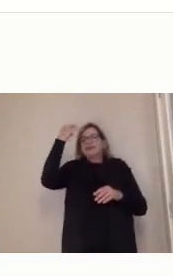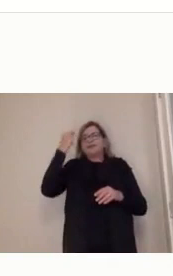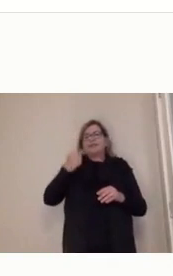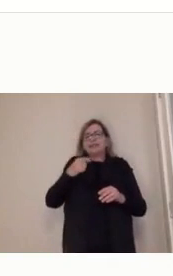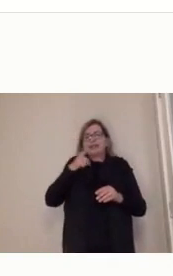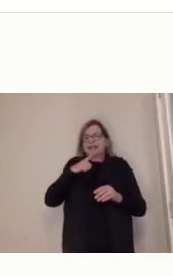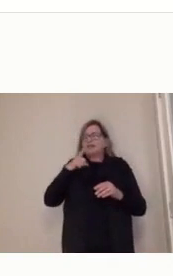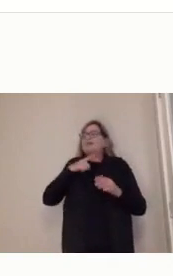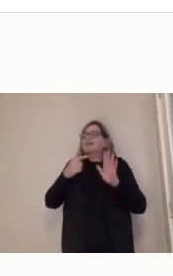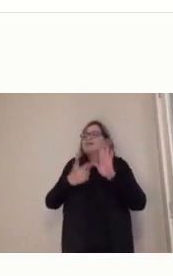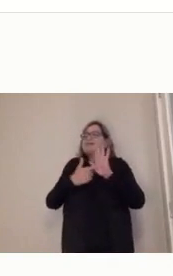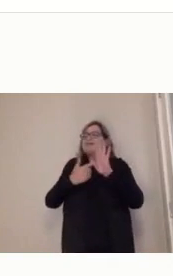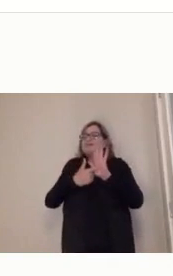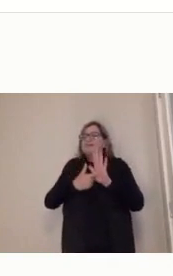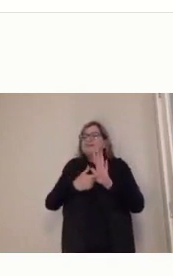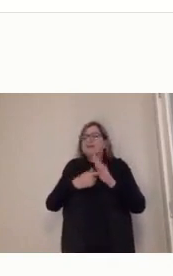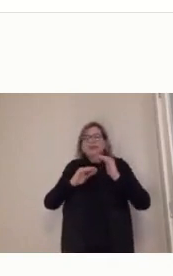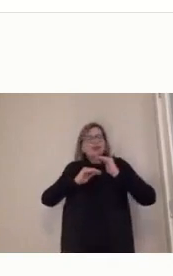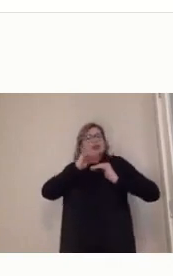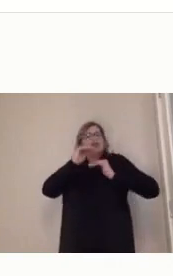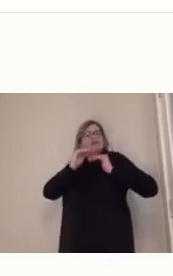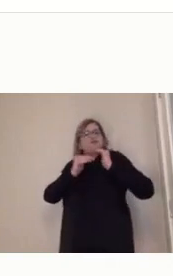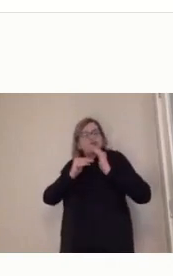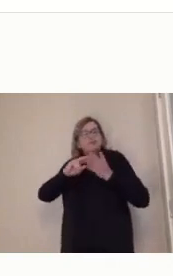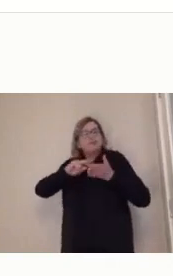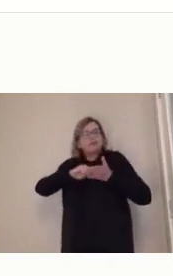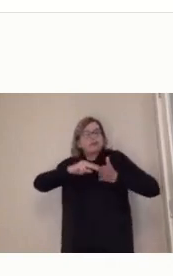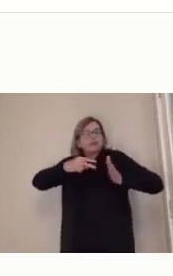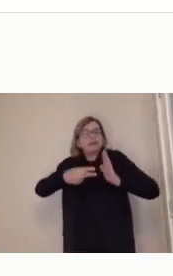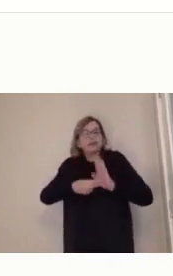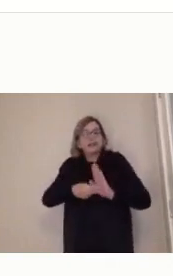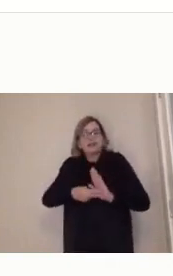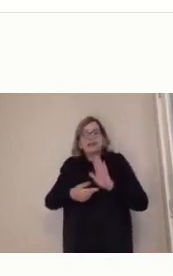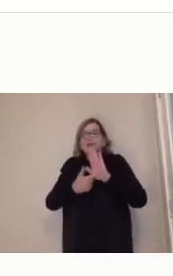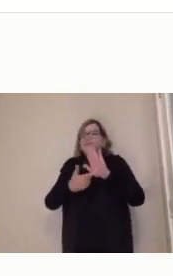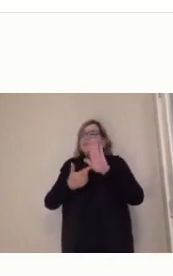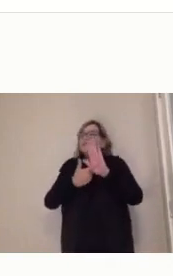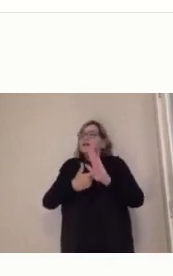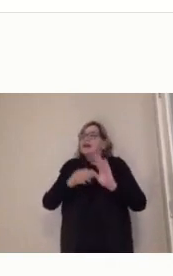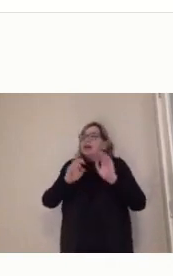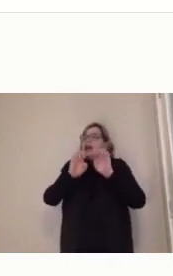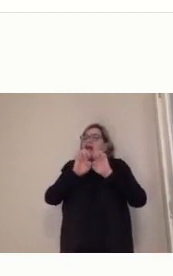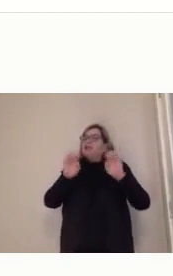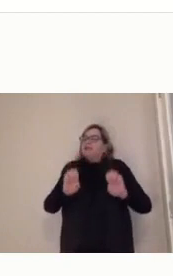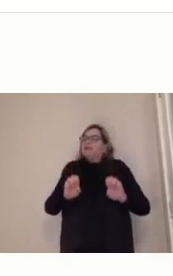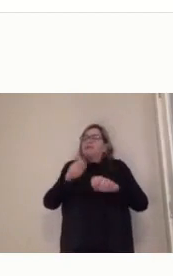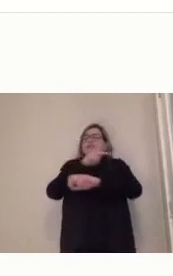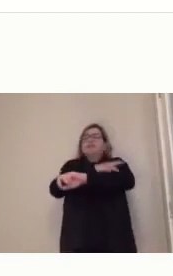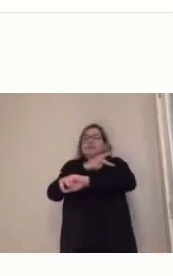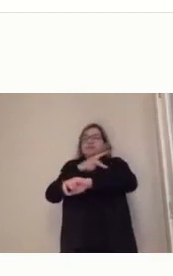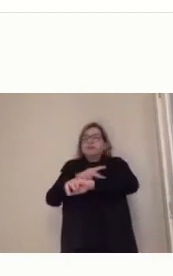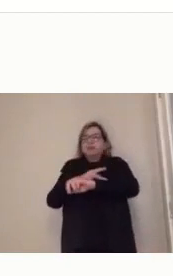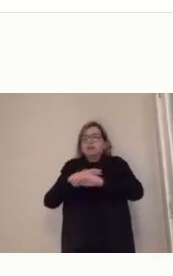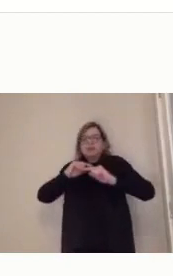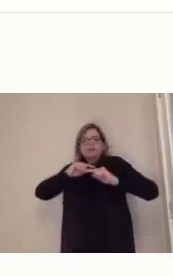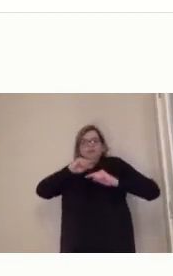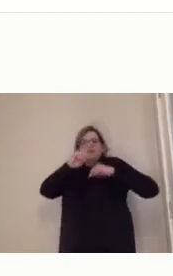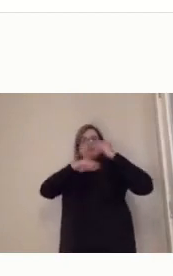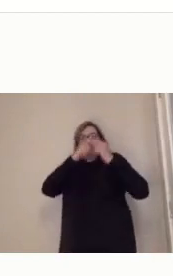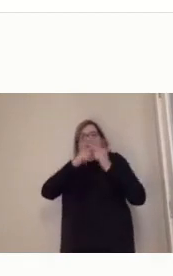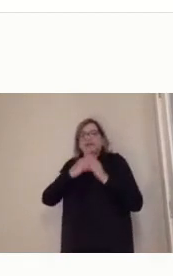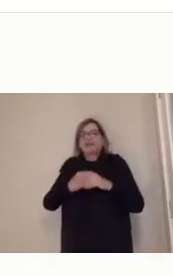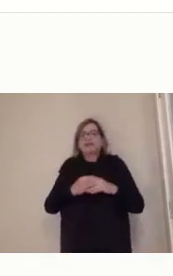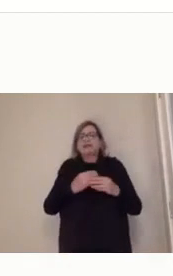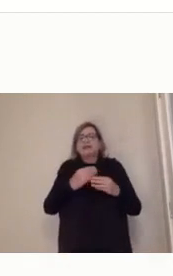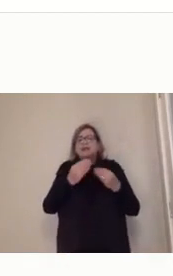as universidades abertas, né? Então, você tem a universidade aberta em quase todos os países humanos do mundo, né? Jordânia,